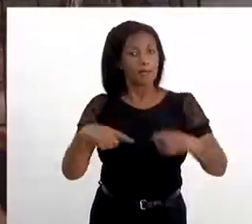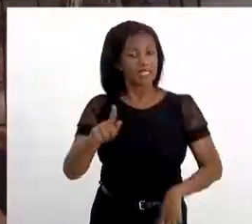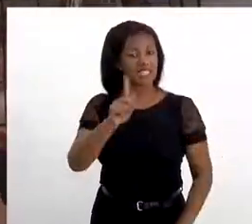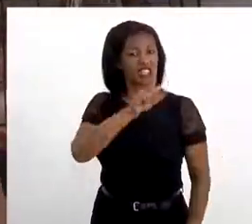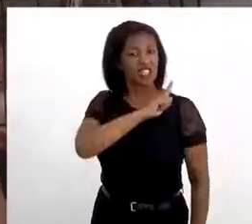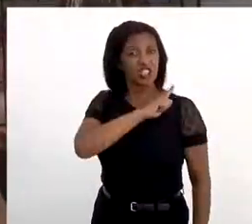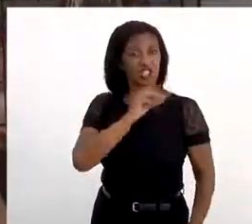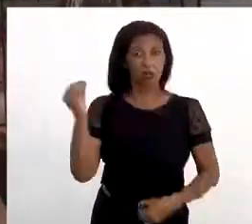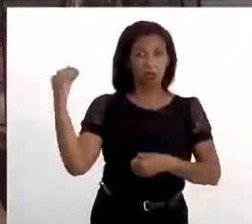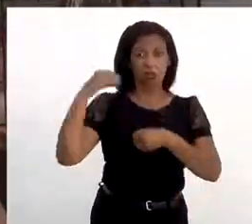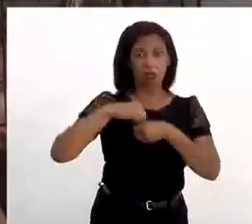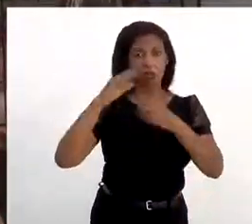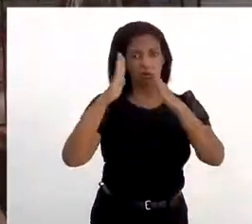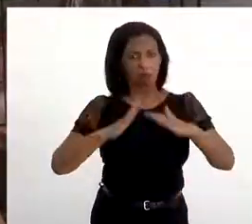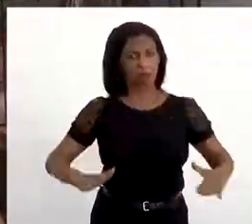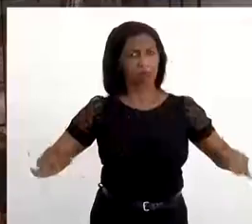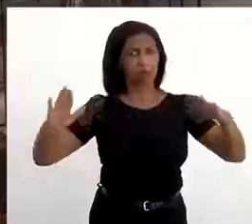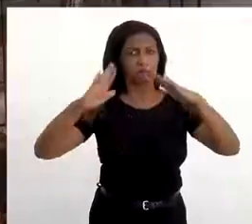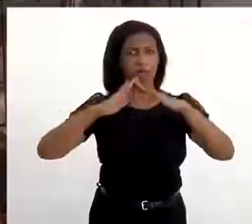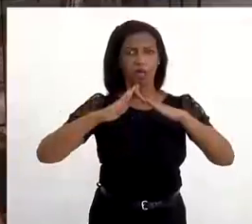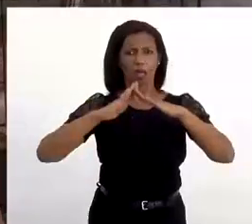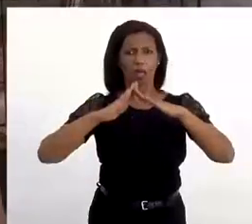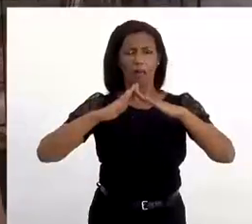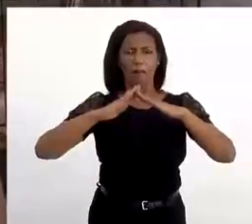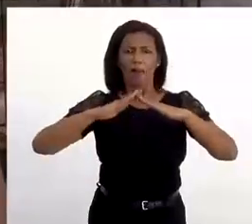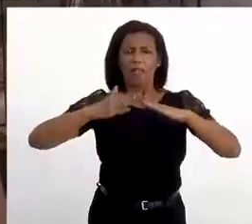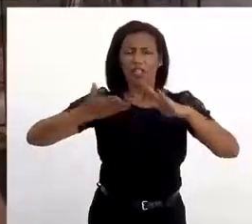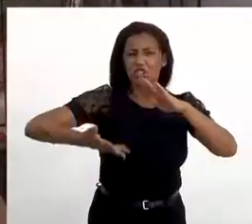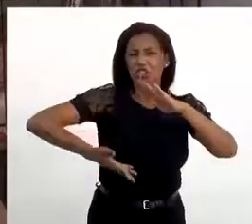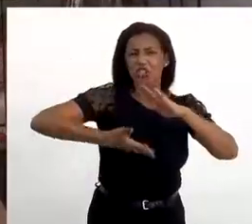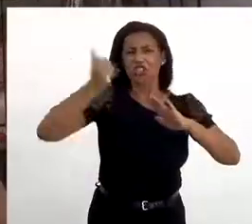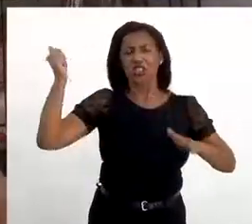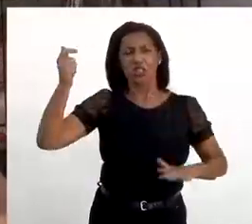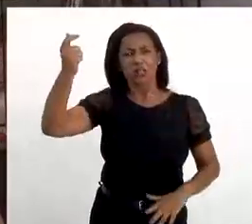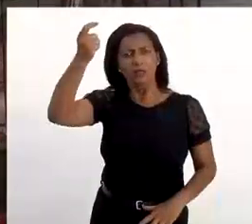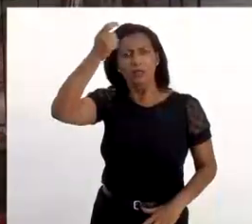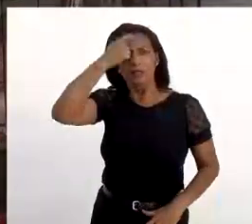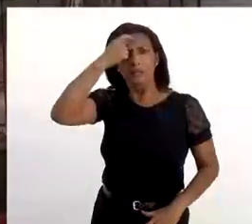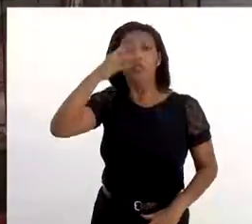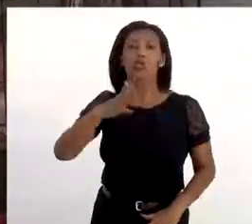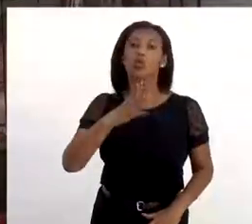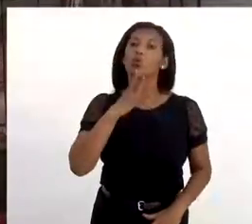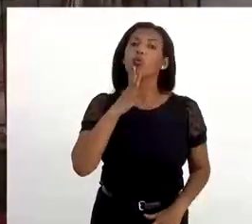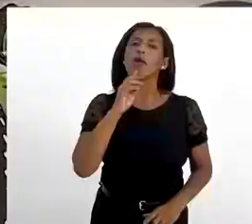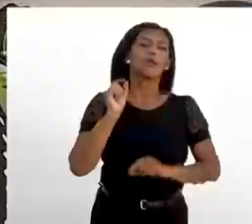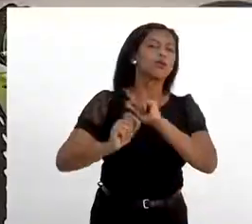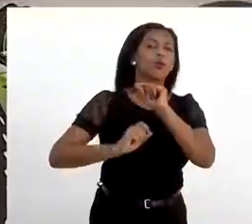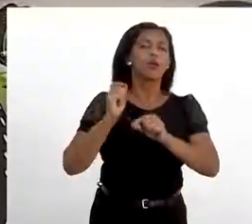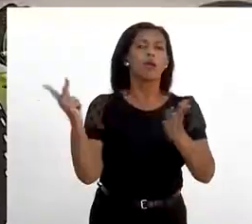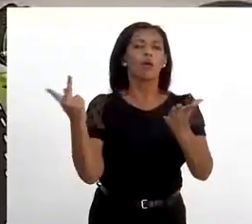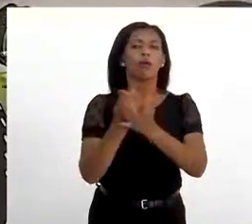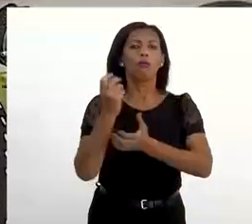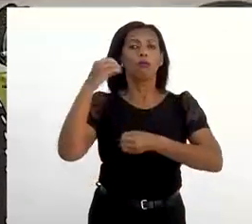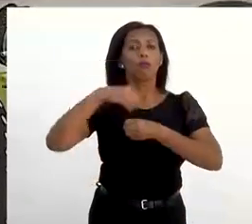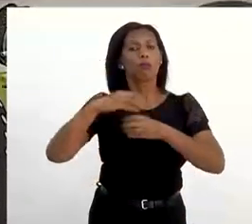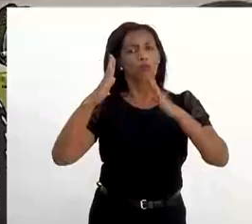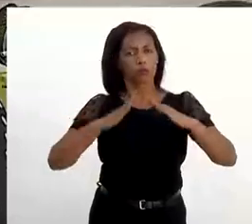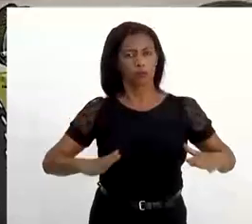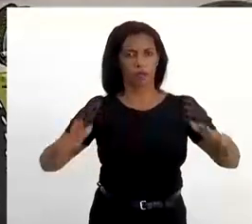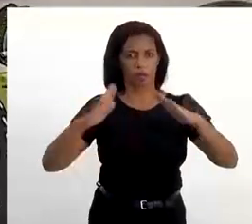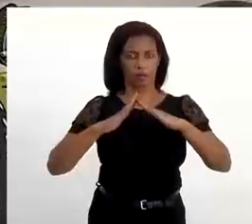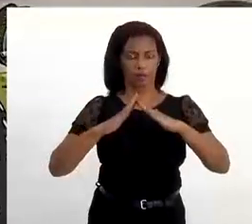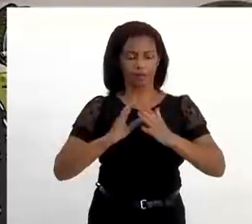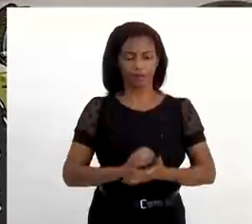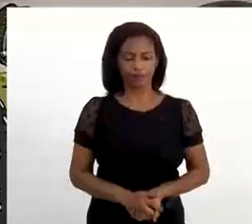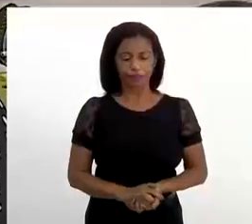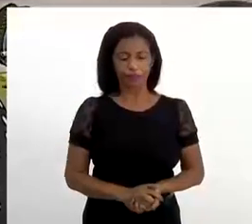do terreiro, para que eles tirem esse imaginário negativo e conheçam o trabalho que é feito dentro dos terreiros. Perfeito. E a